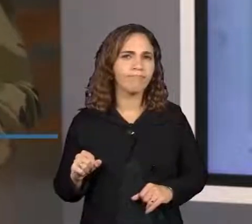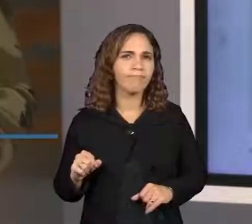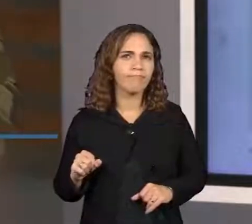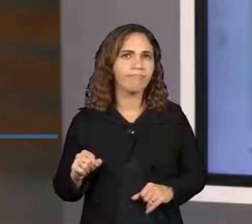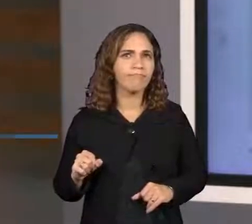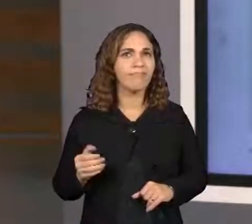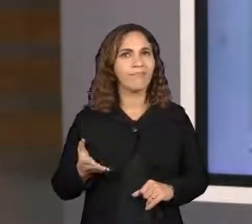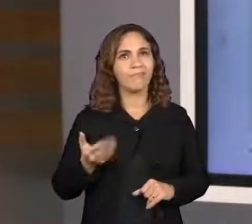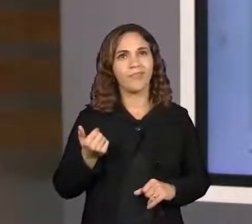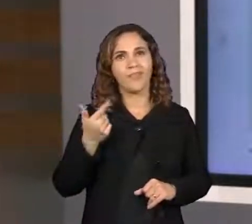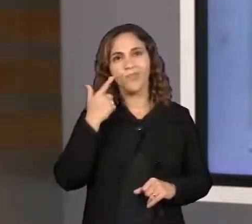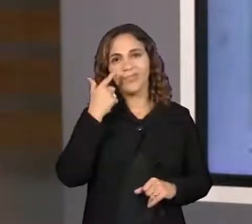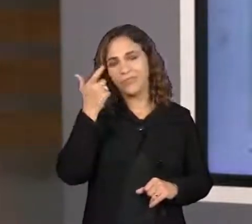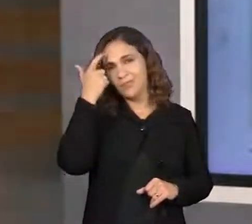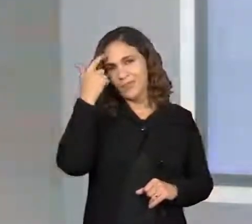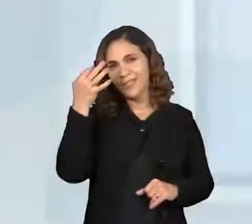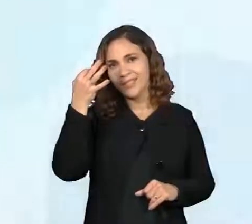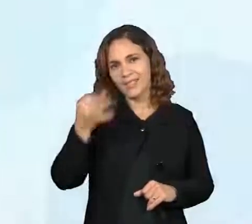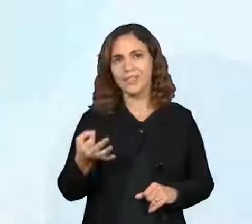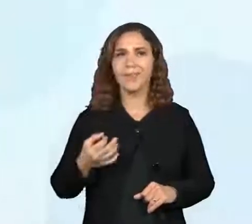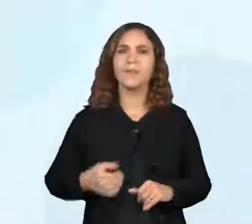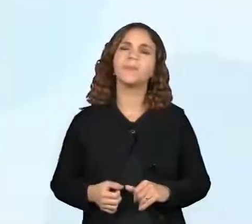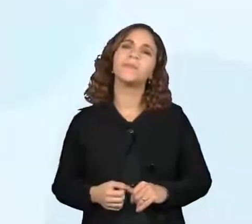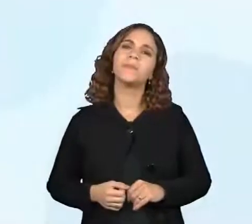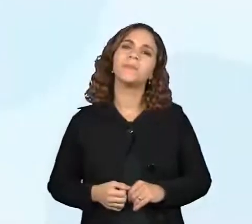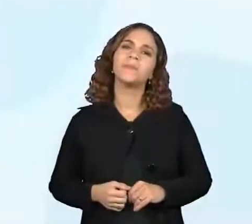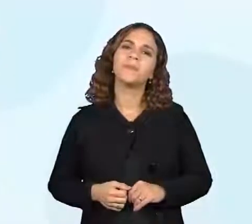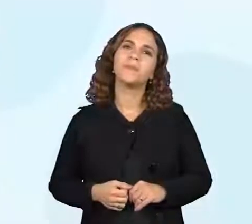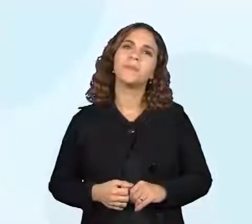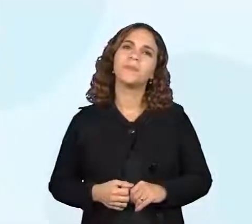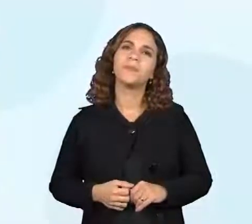Vamos ver se você pensou certo? Então, vamos aqui, vem na tela comigo.